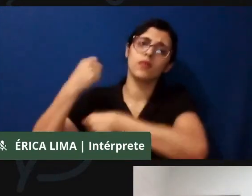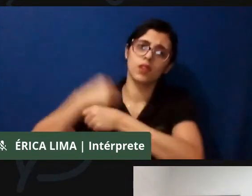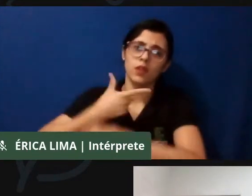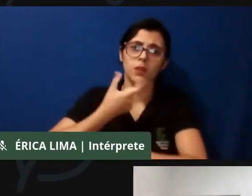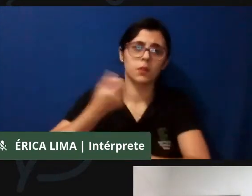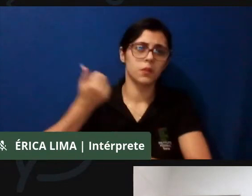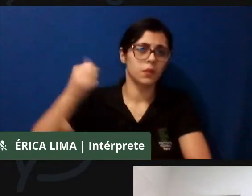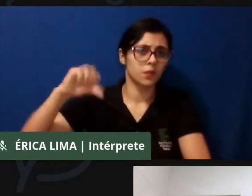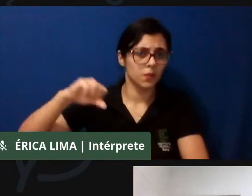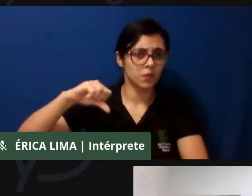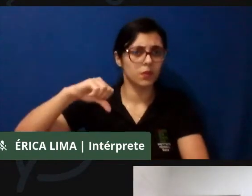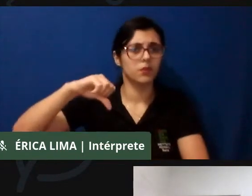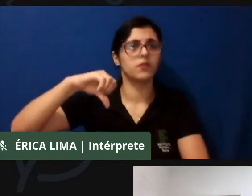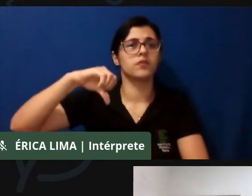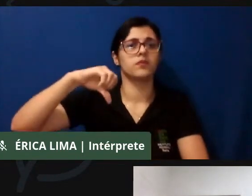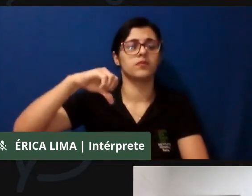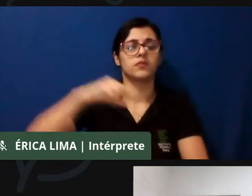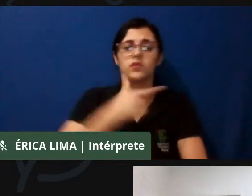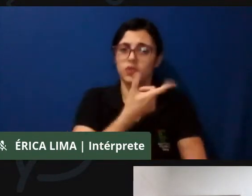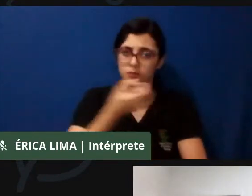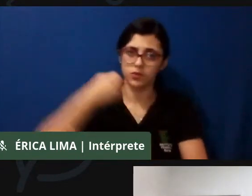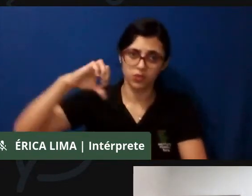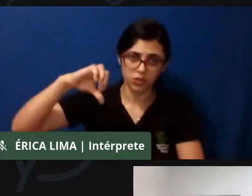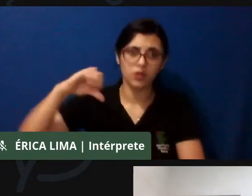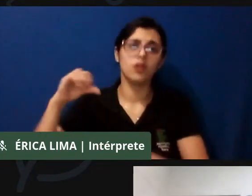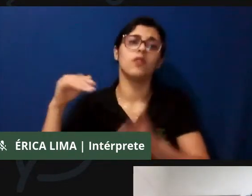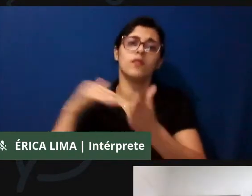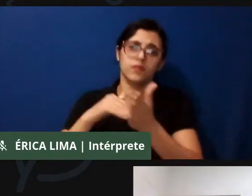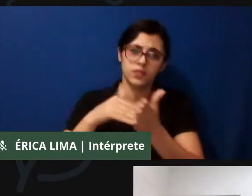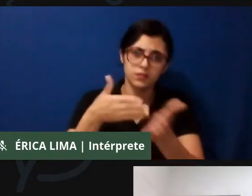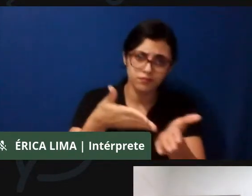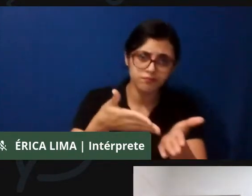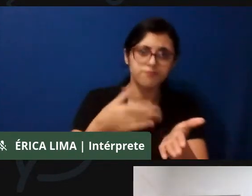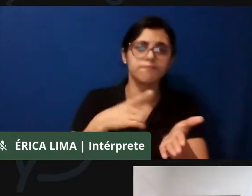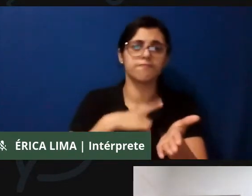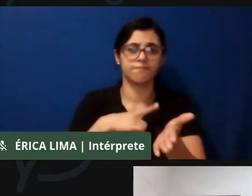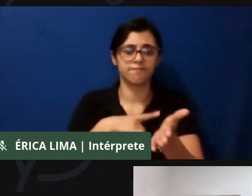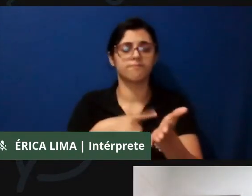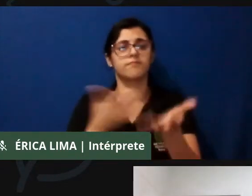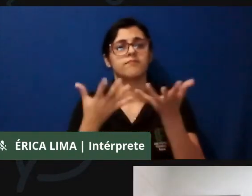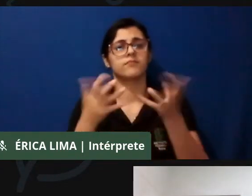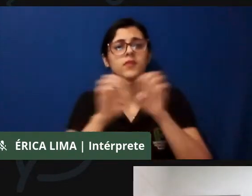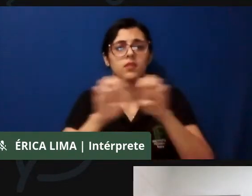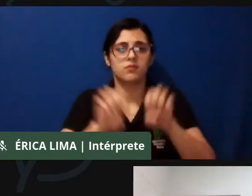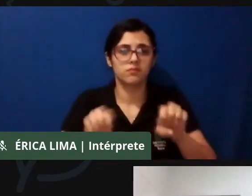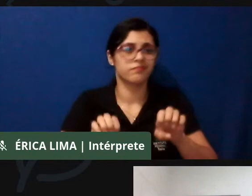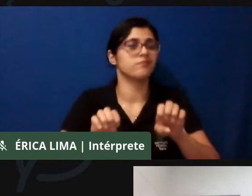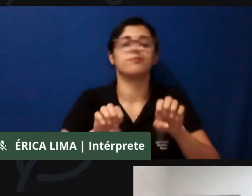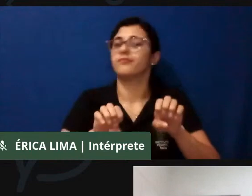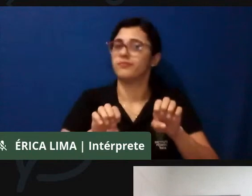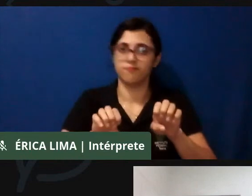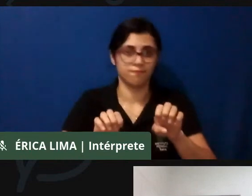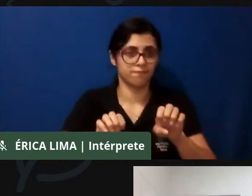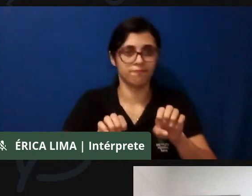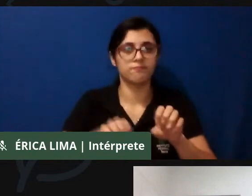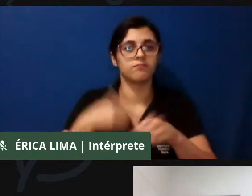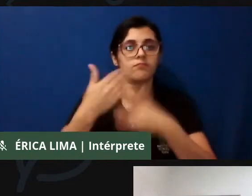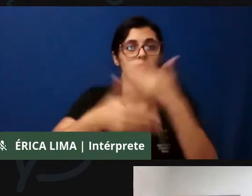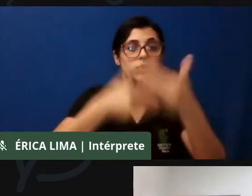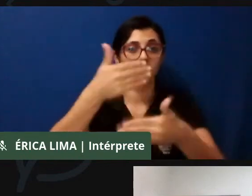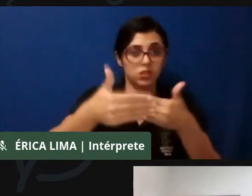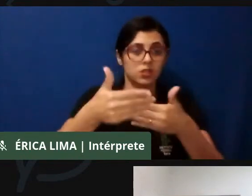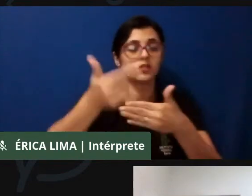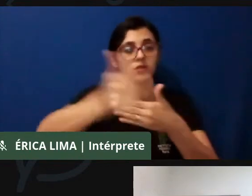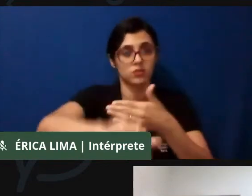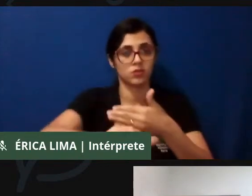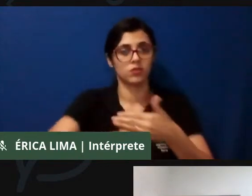viam sendo aí estruturadas em que se pesa elas eram muito aquém, mas o que você tem, de fato, é aí de estruturação desse processo. E